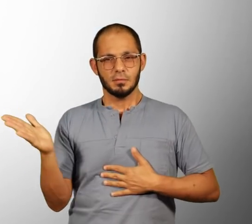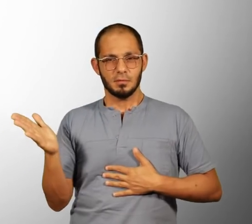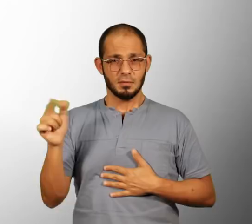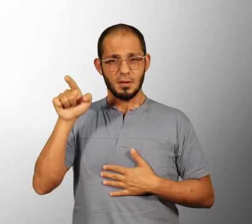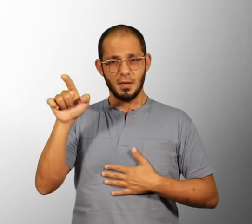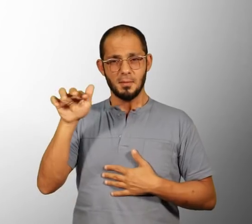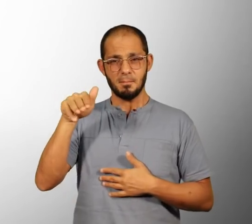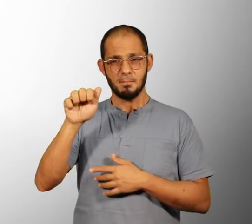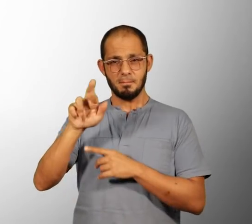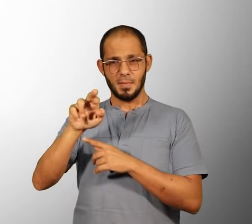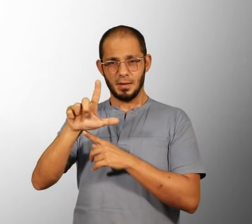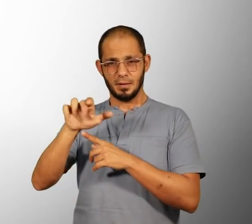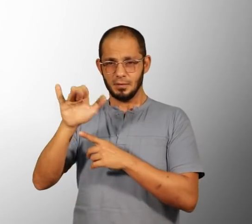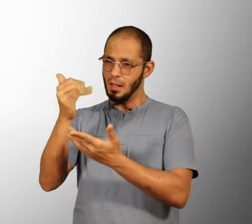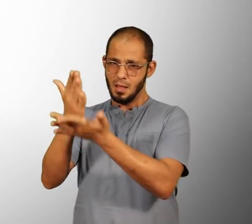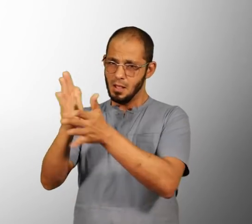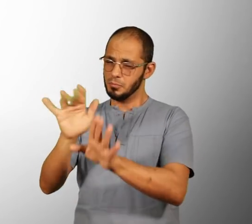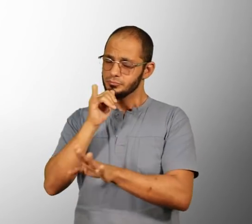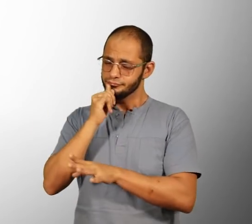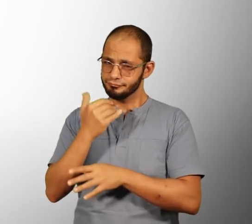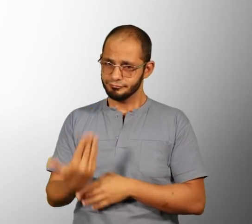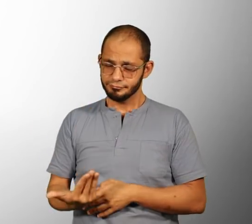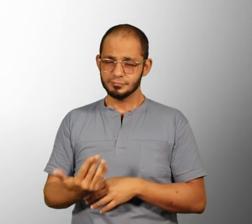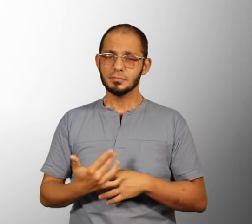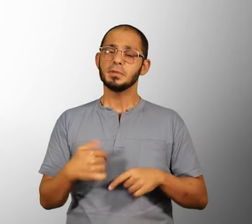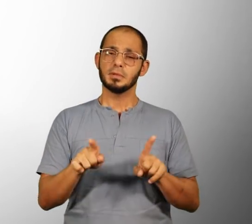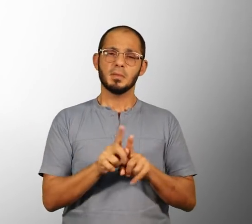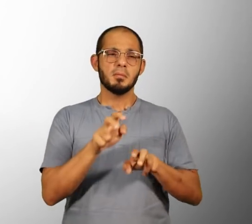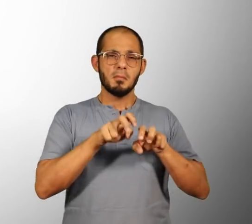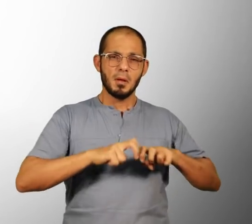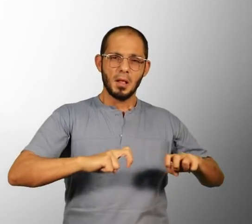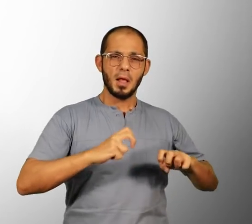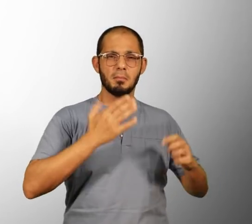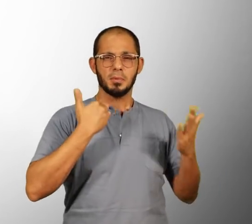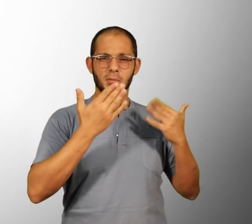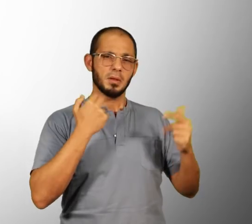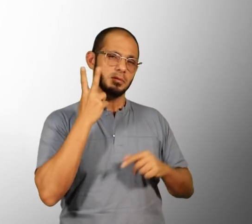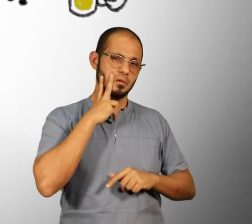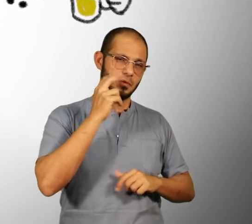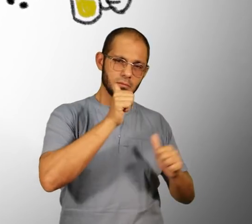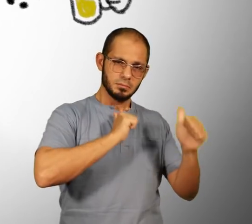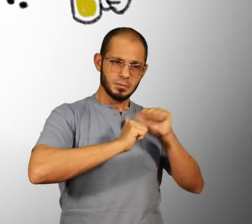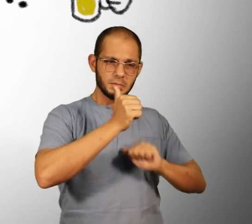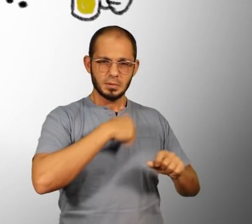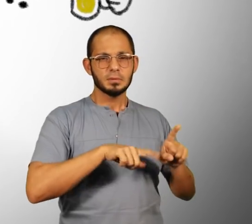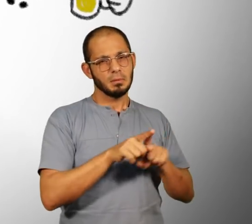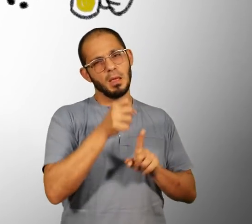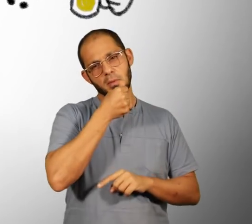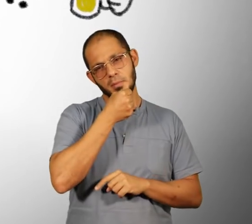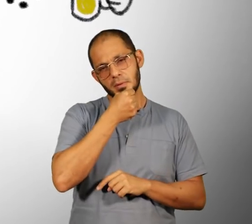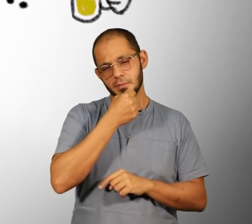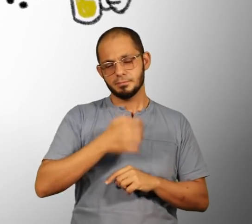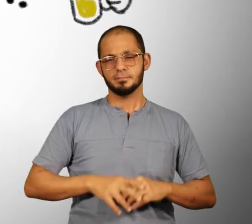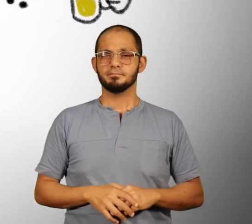acabou, infelizmente. Eu gosto de sentar e tomar uma cerveja de boa e conversar. E um karaokê, de vez em